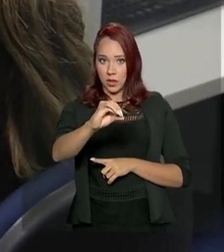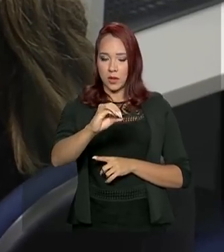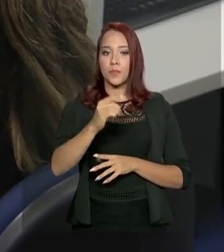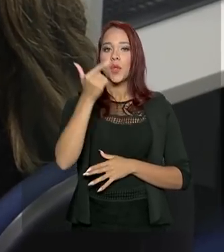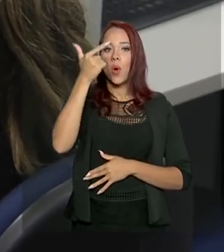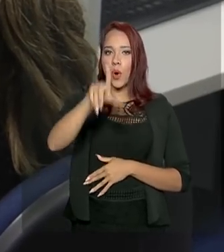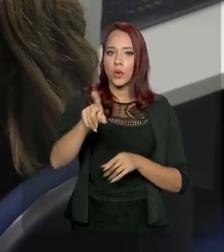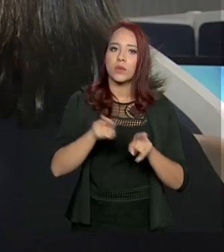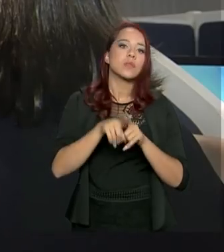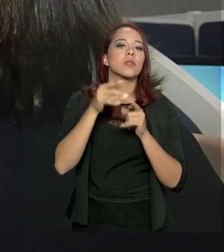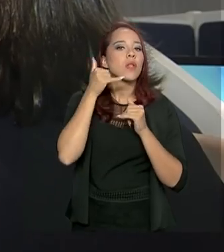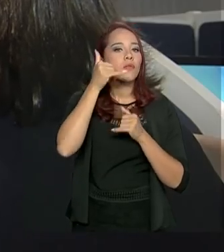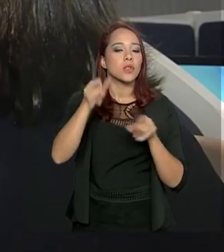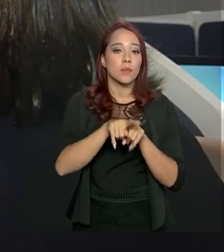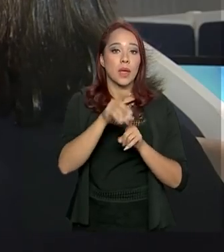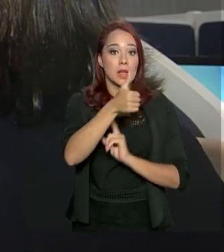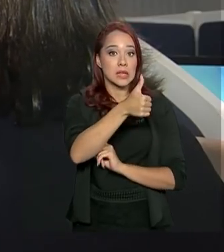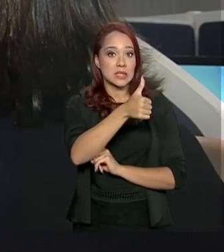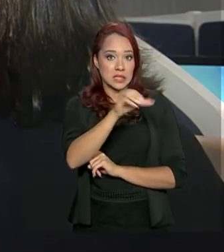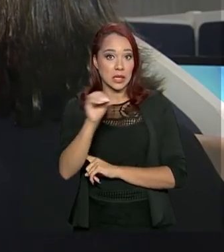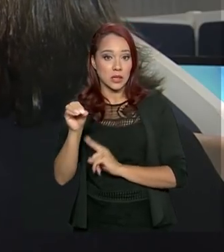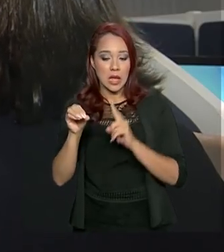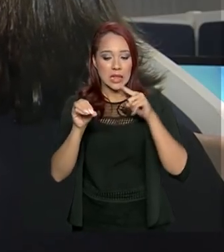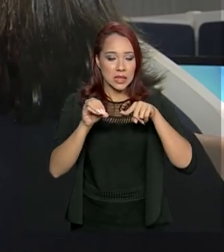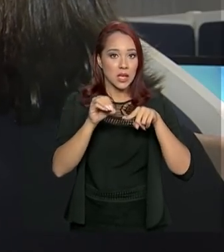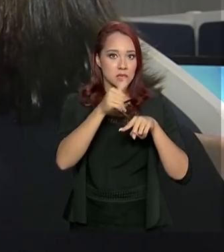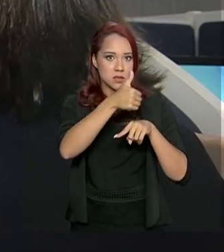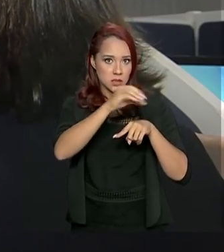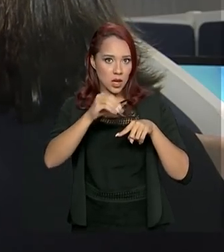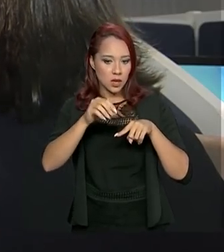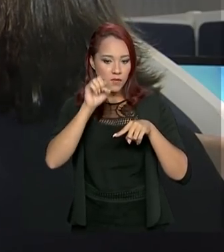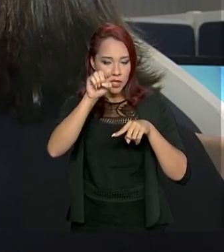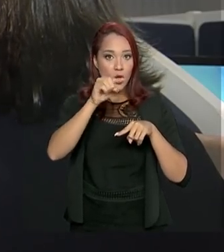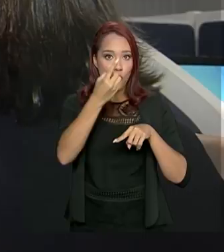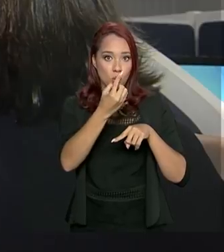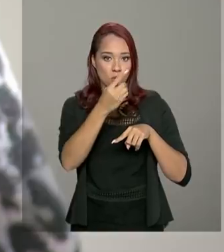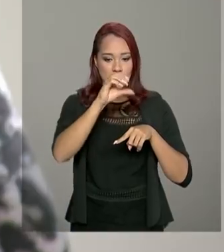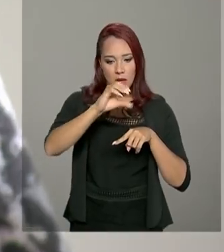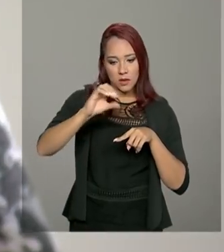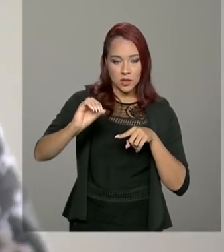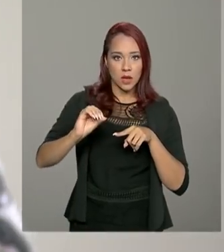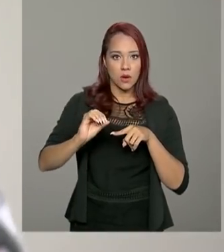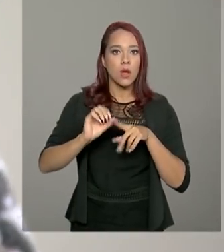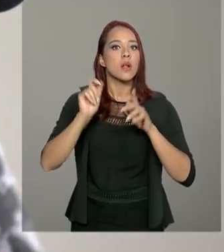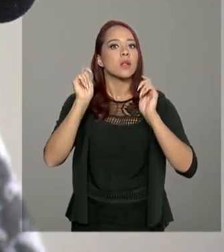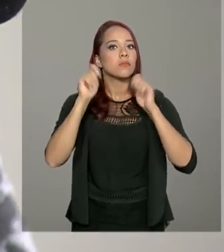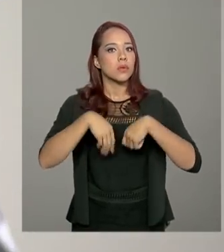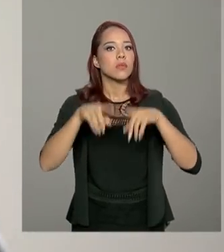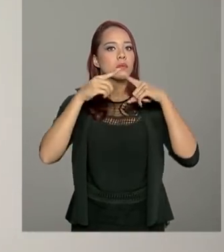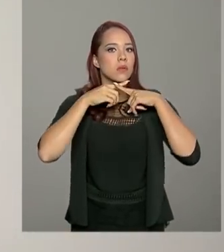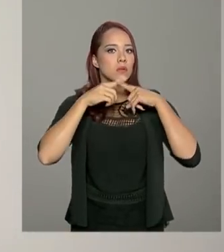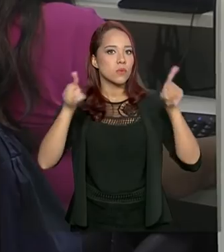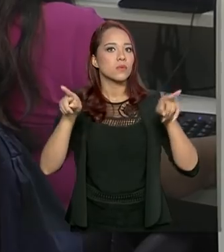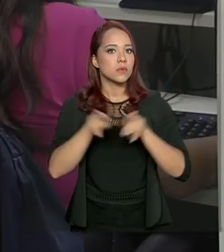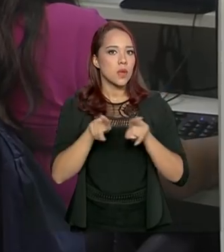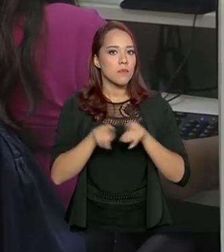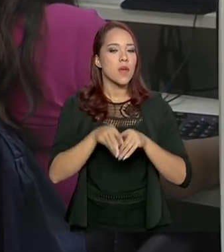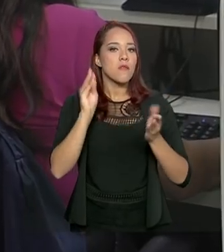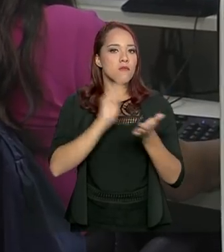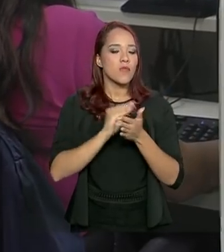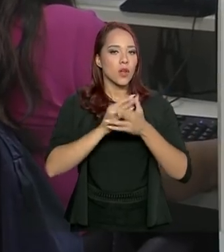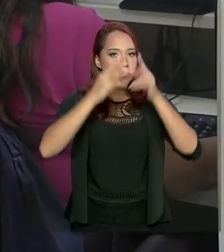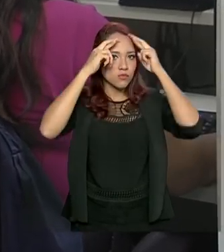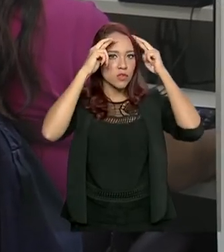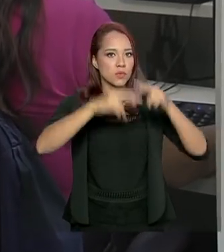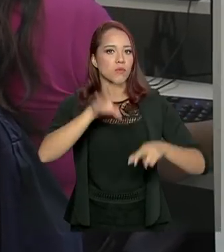telefônico é o Disque 100. Neste caso, ao discar 100, é possível fazer denúncias de desrespeito aos